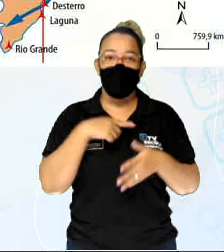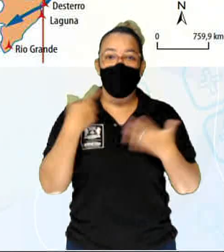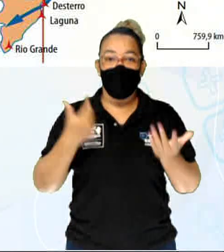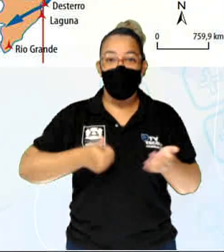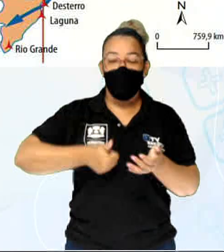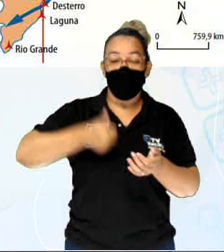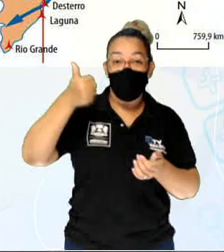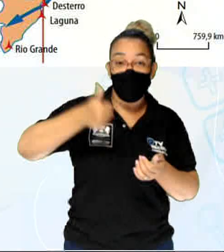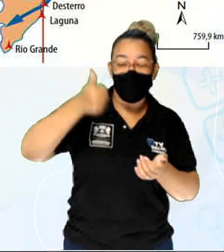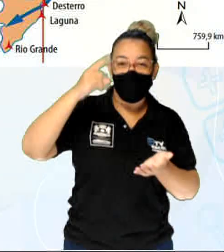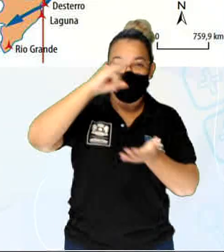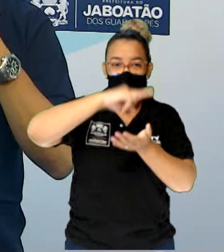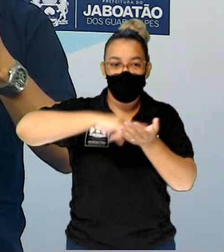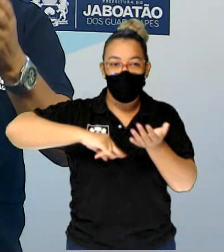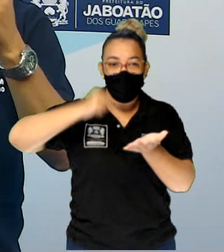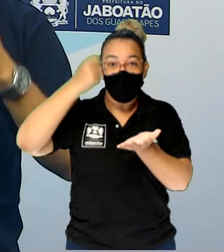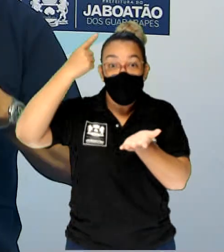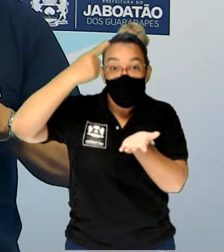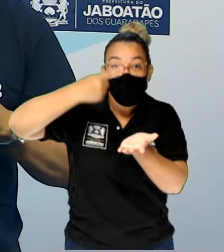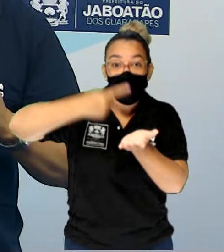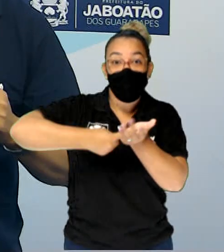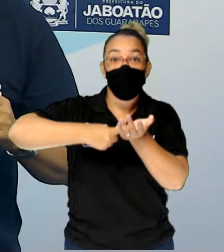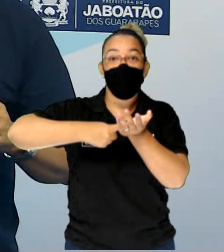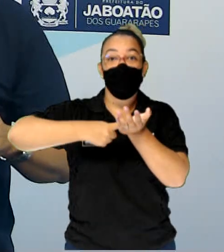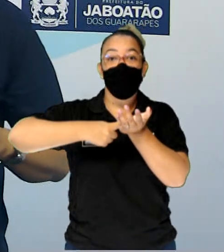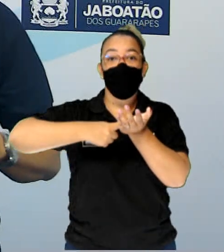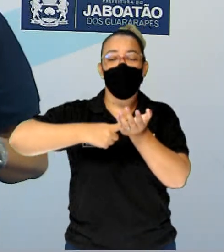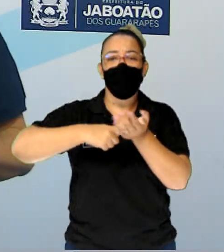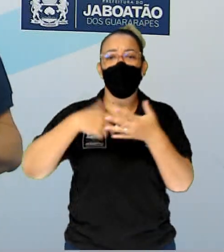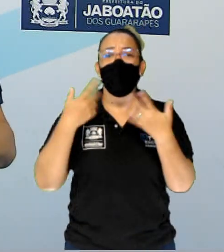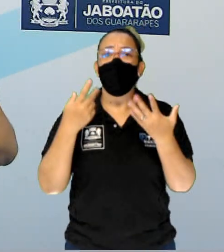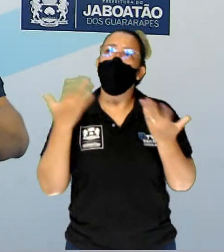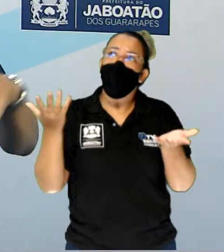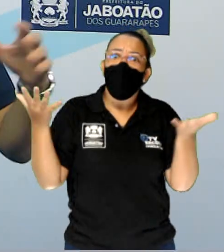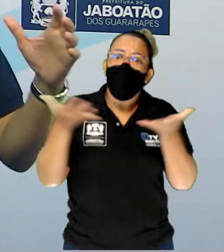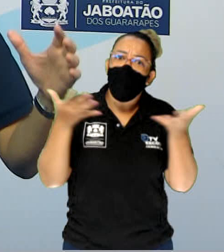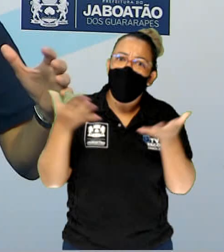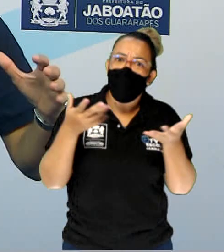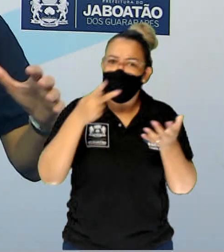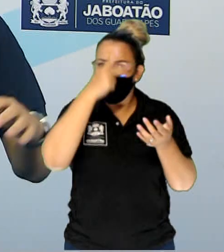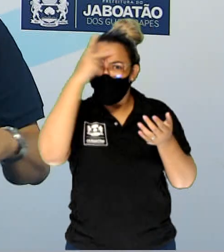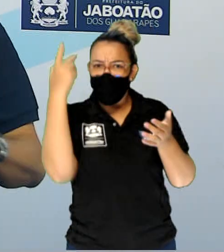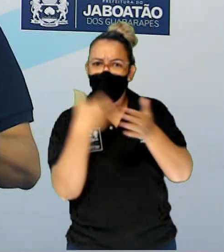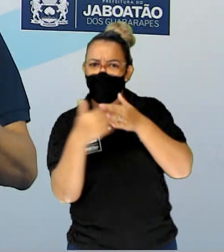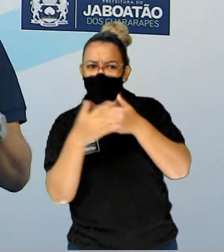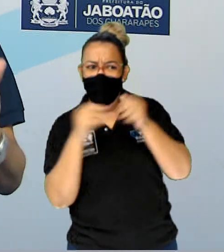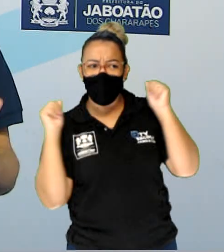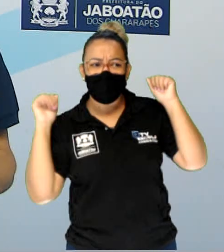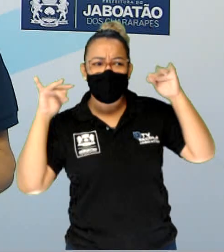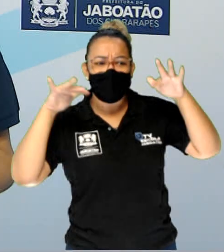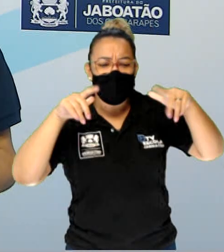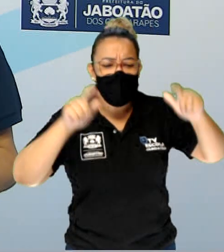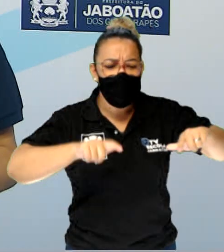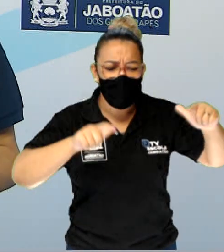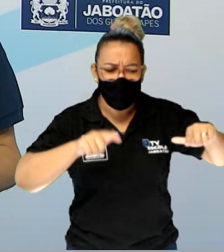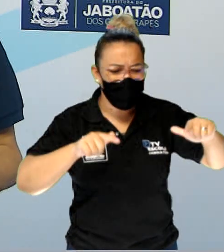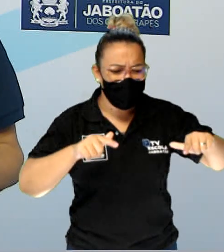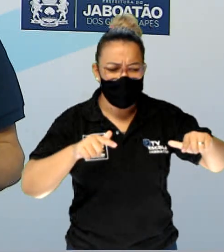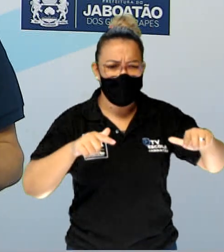Hoje, quando alguém, e aí pode cortar para mim, quando alguém ocupa um terreno que não tem, dono, alguém desconhece.